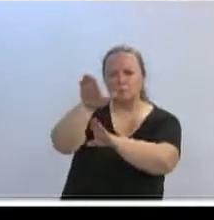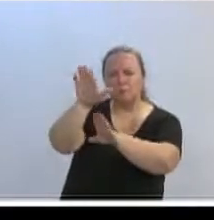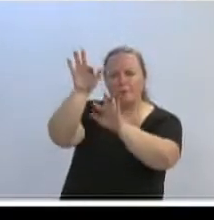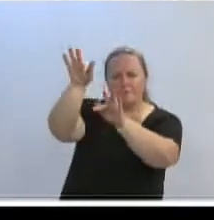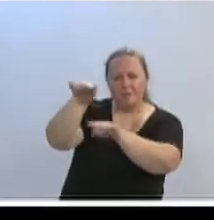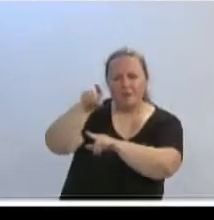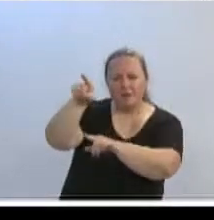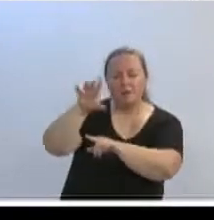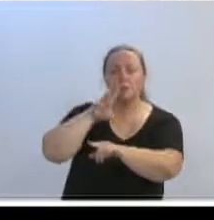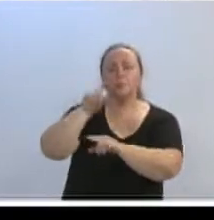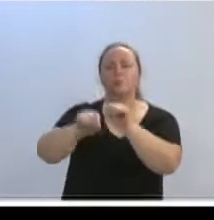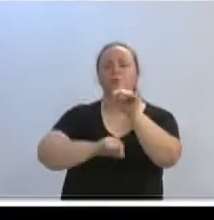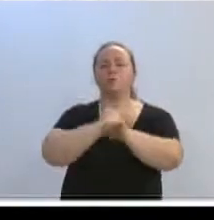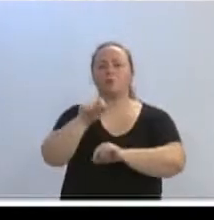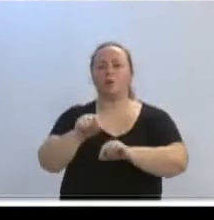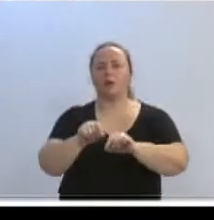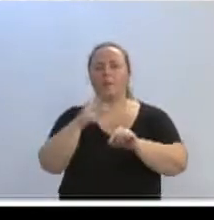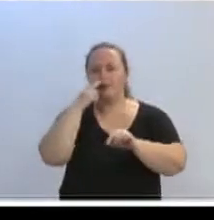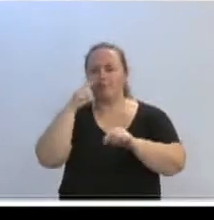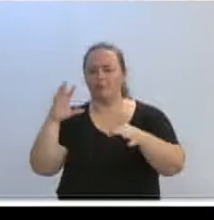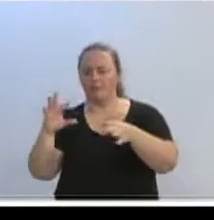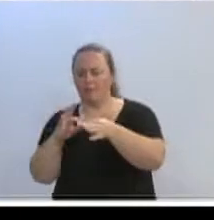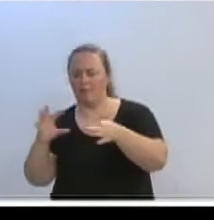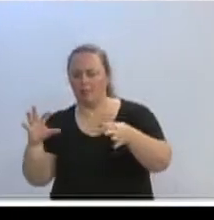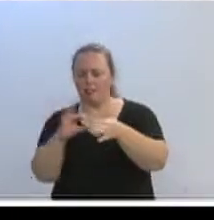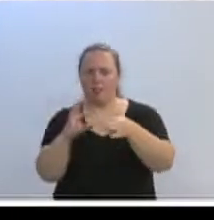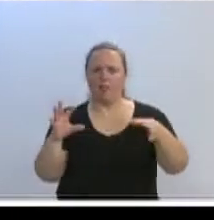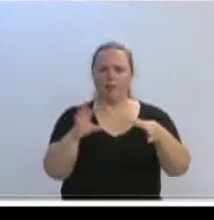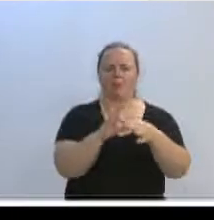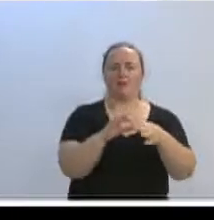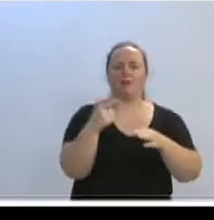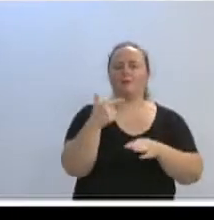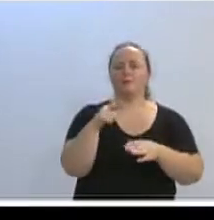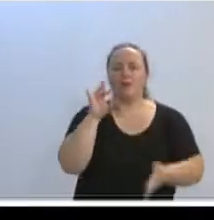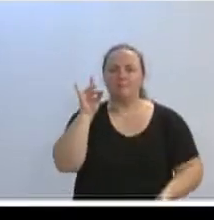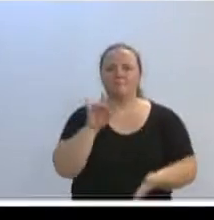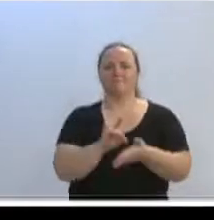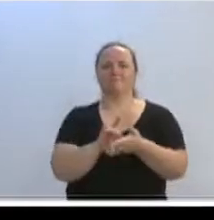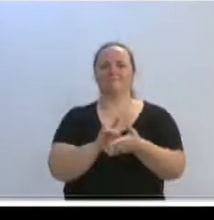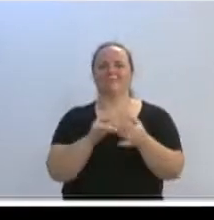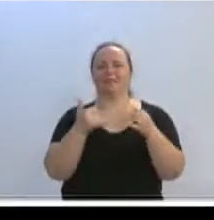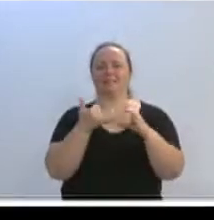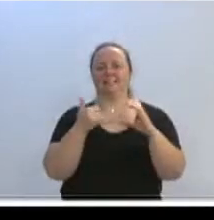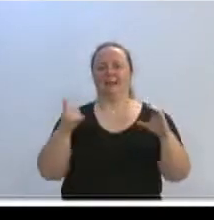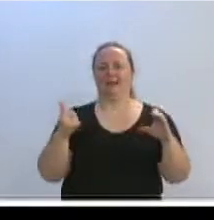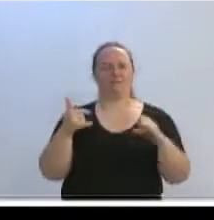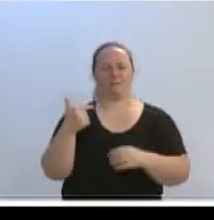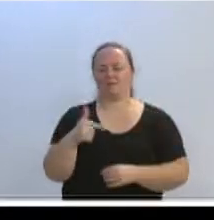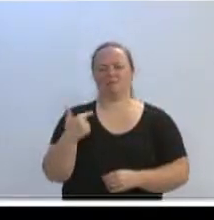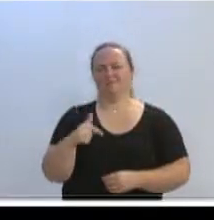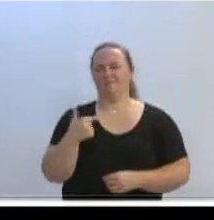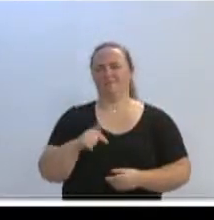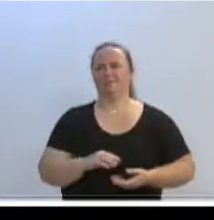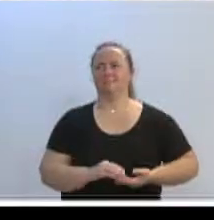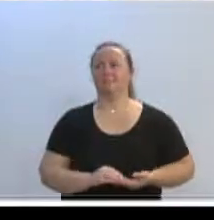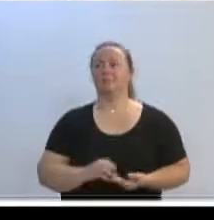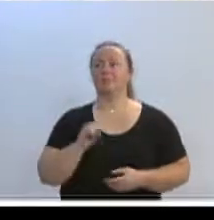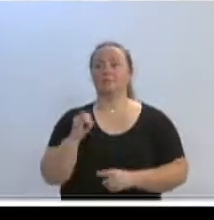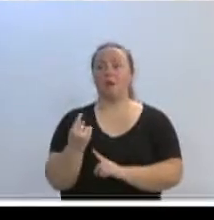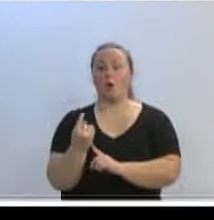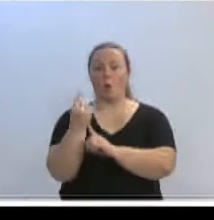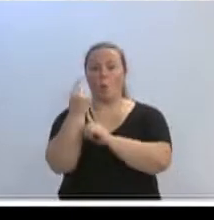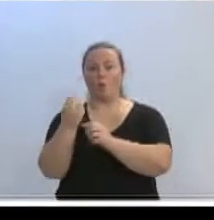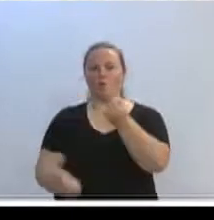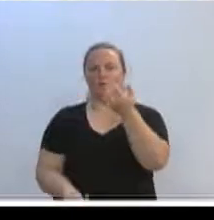tudo rabicho. Se tiver quatro, cinco relógios, é muito para essas casas tudo aí. Se pega fogo numa,